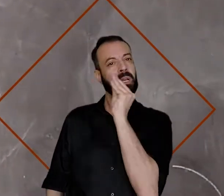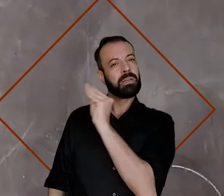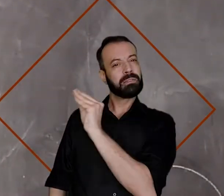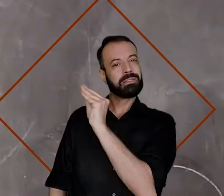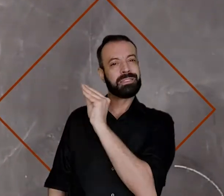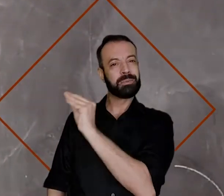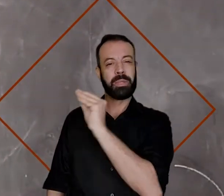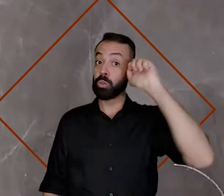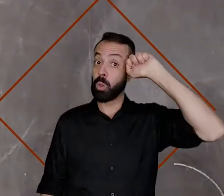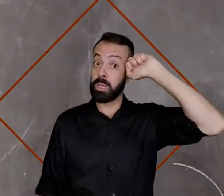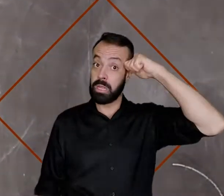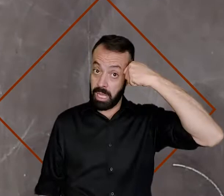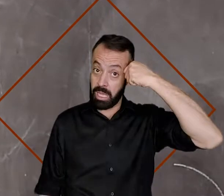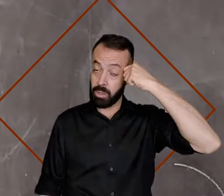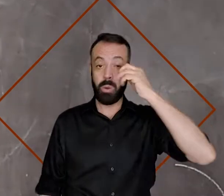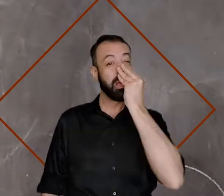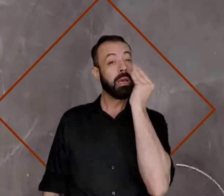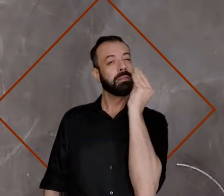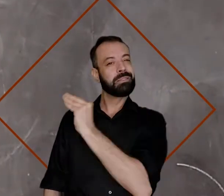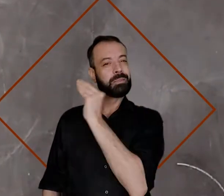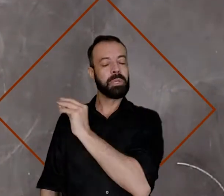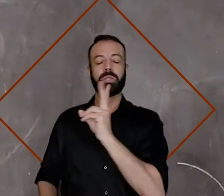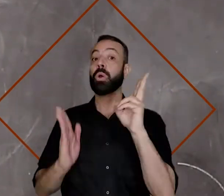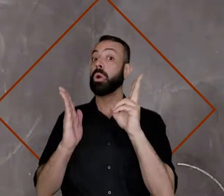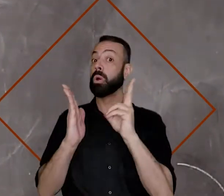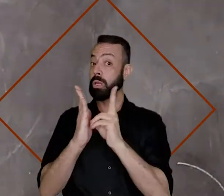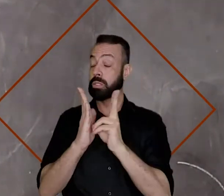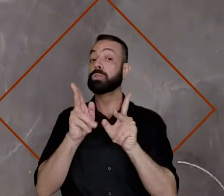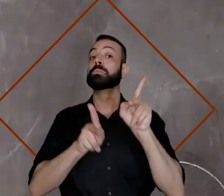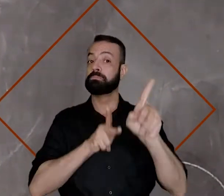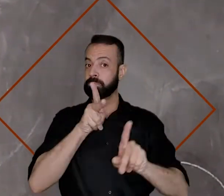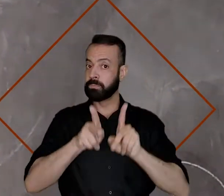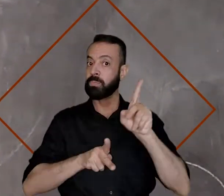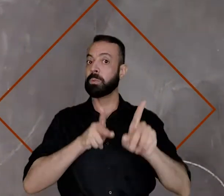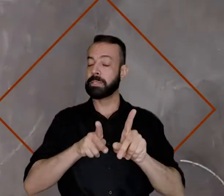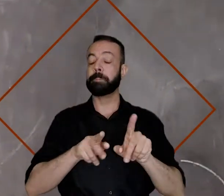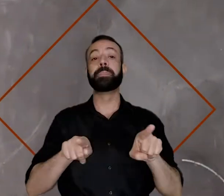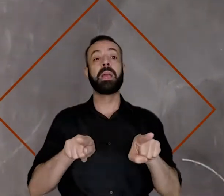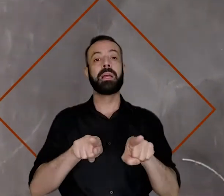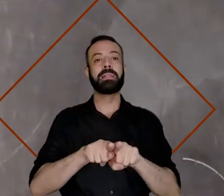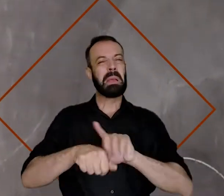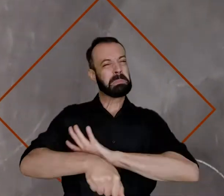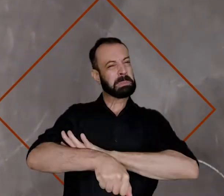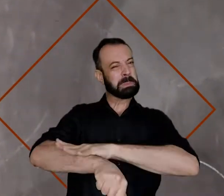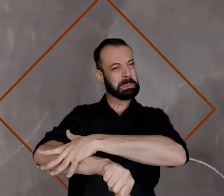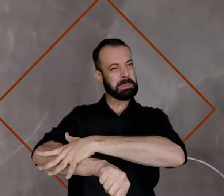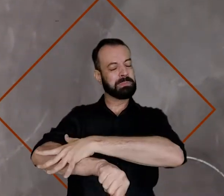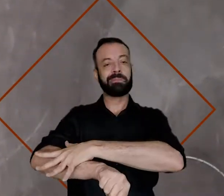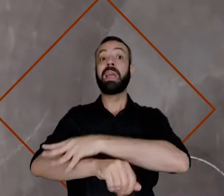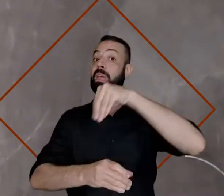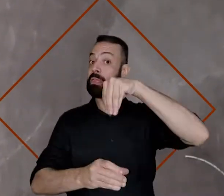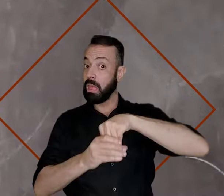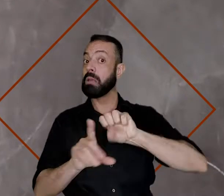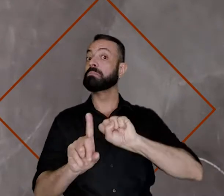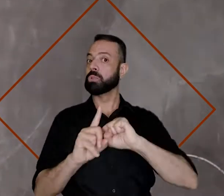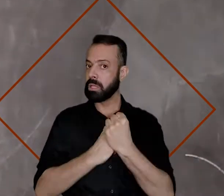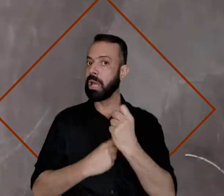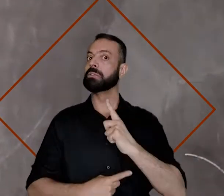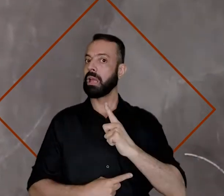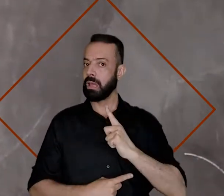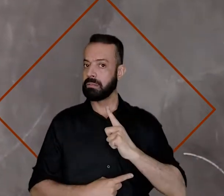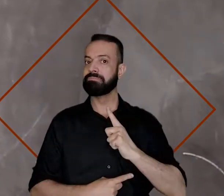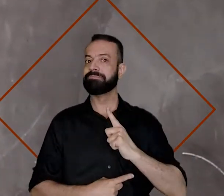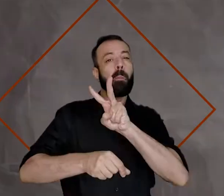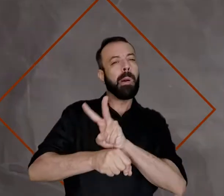social das populações negras e indígenas e também pelo racismo estrutural existente na